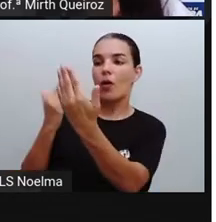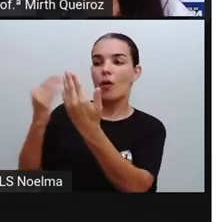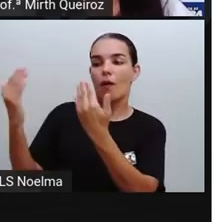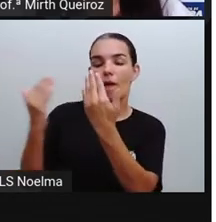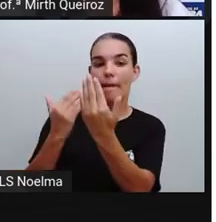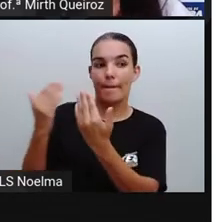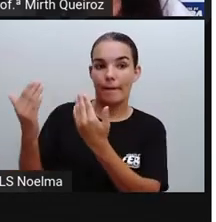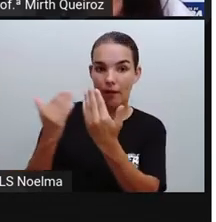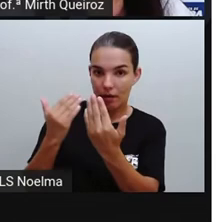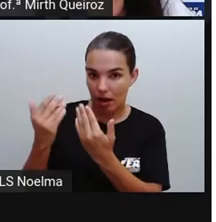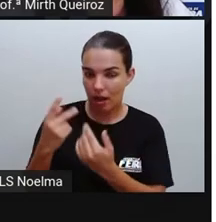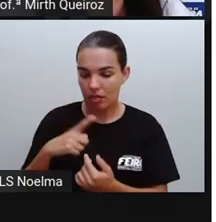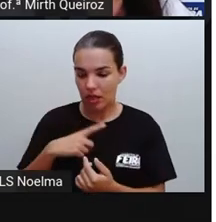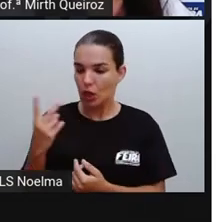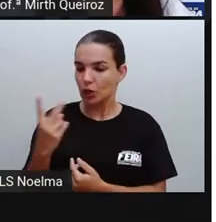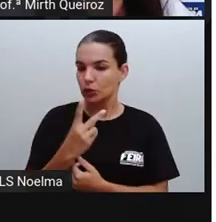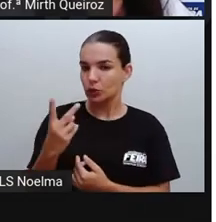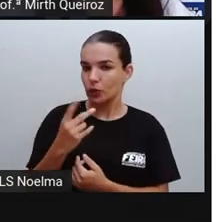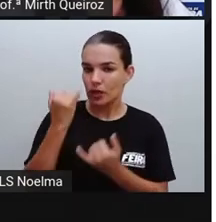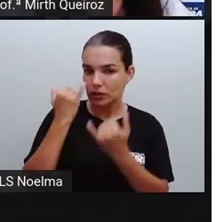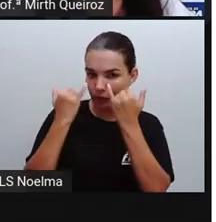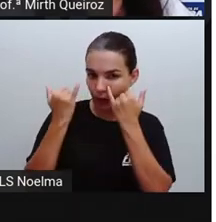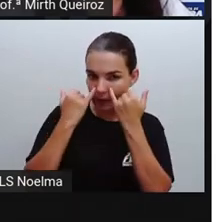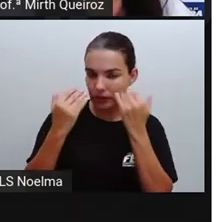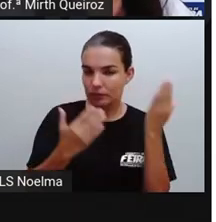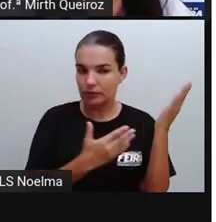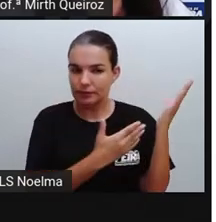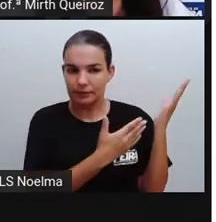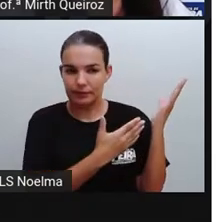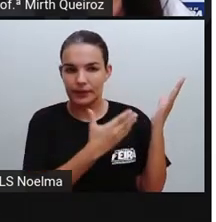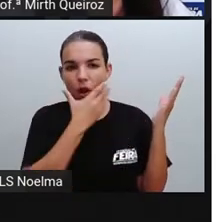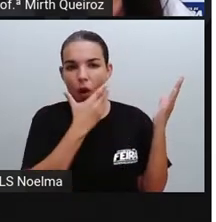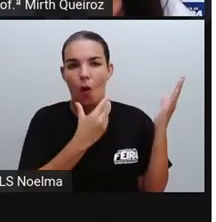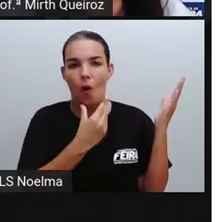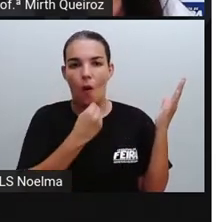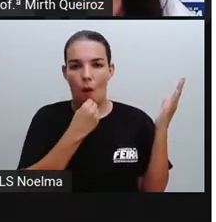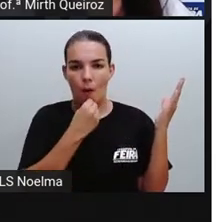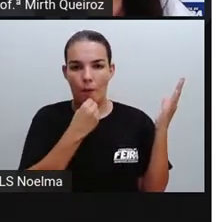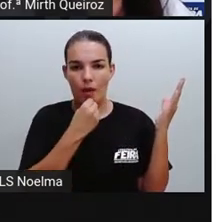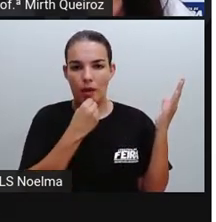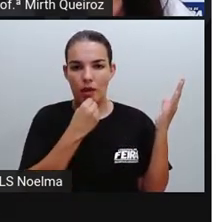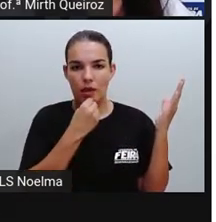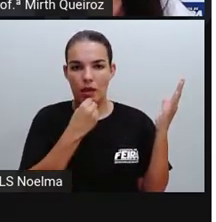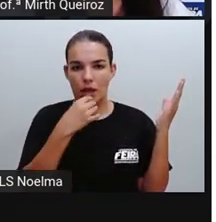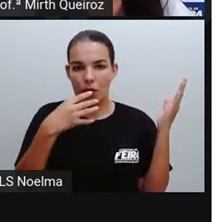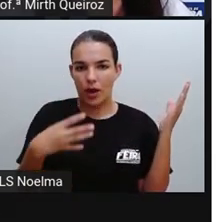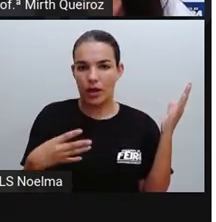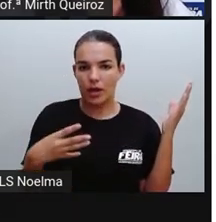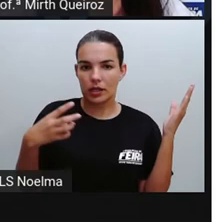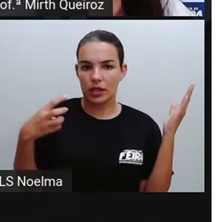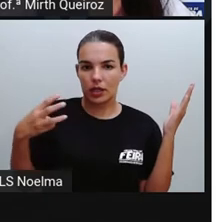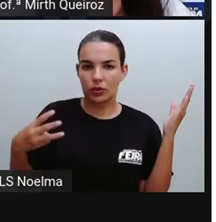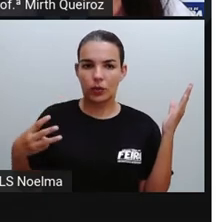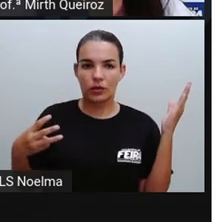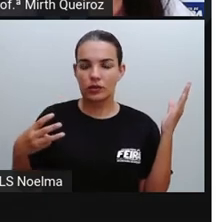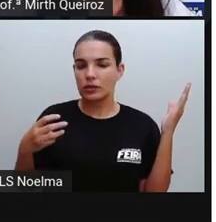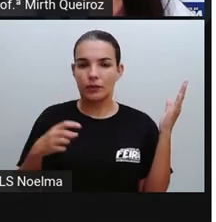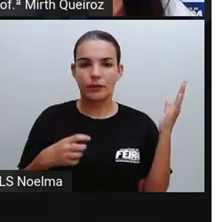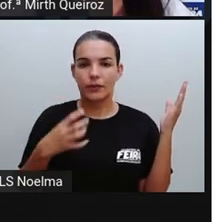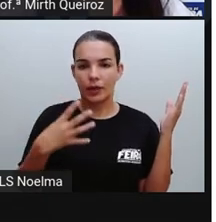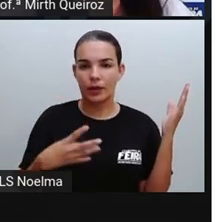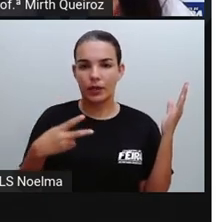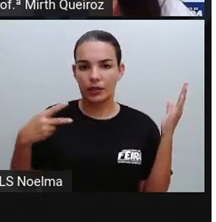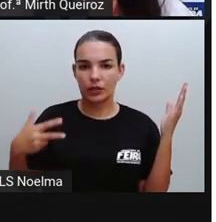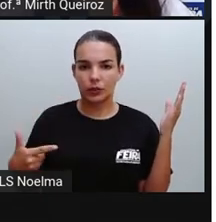opostas, né? Por exemplo, aqui a gente tem, né? Homem de 32 anos em relação a mulheres da mesma